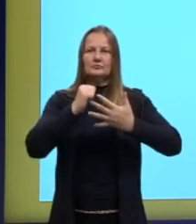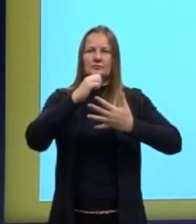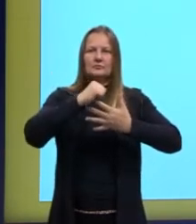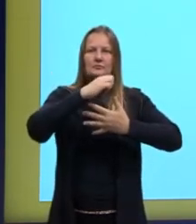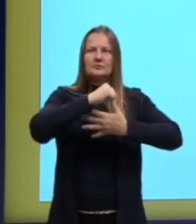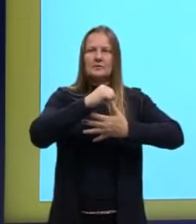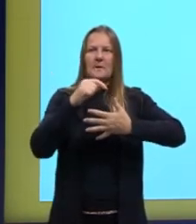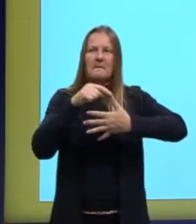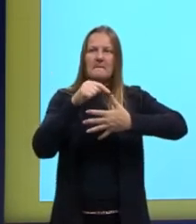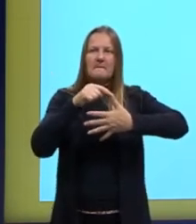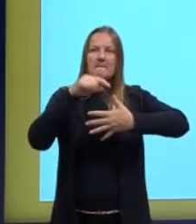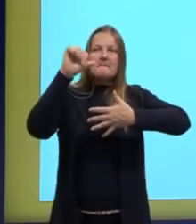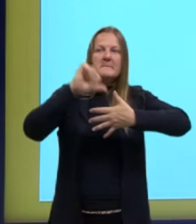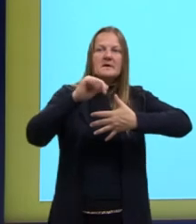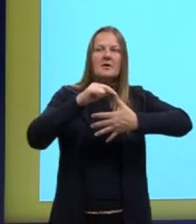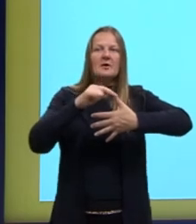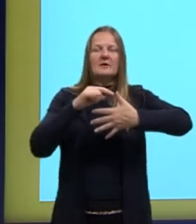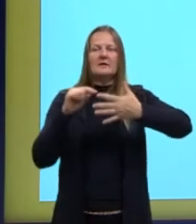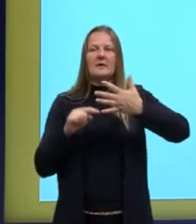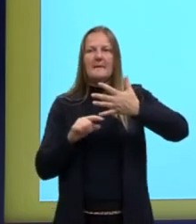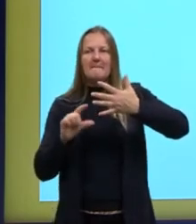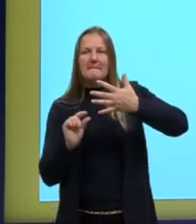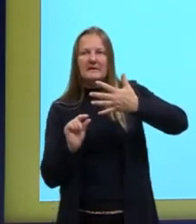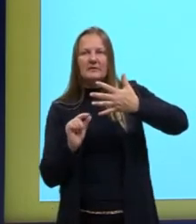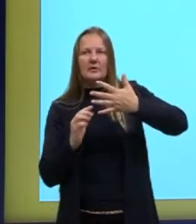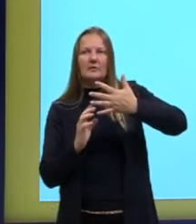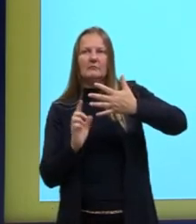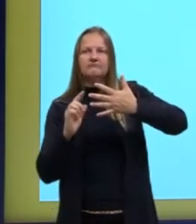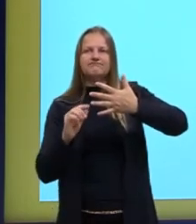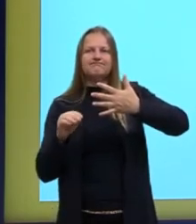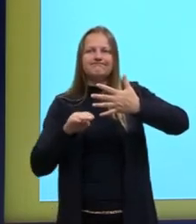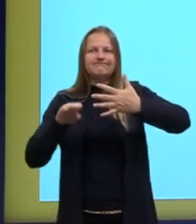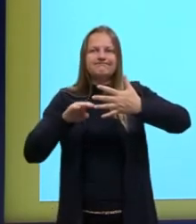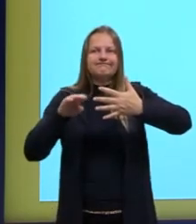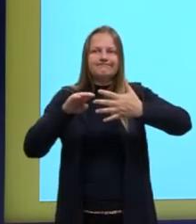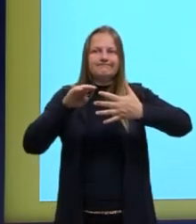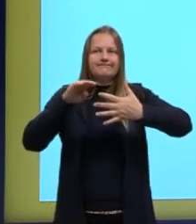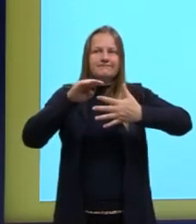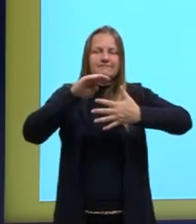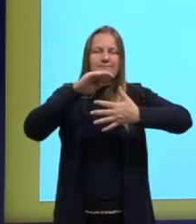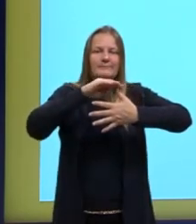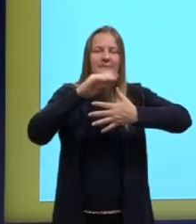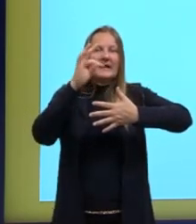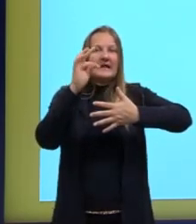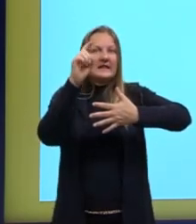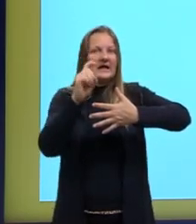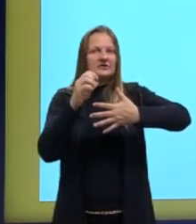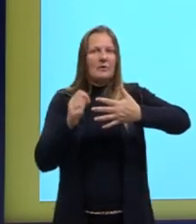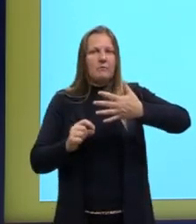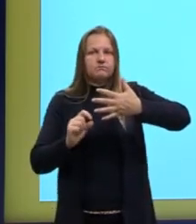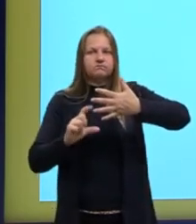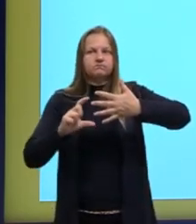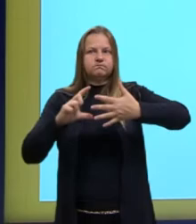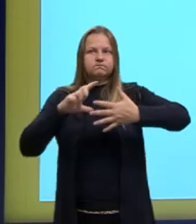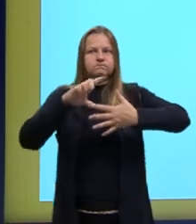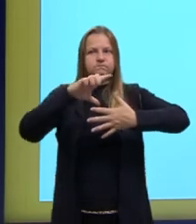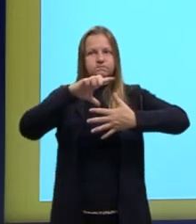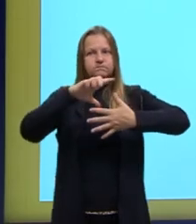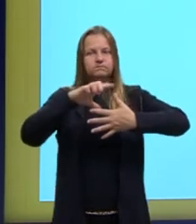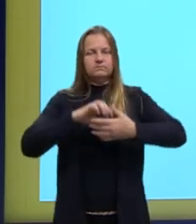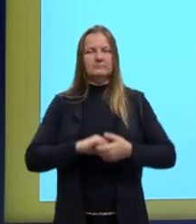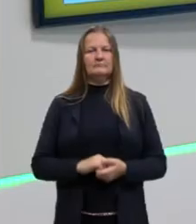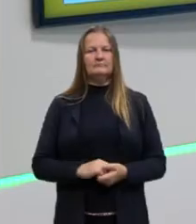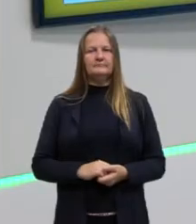ver que a contaminação absorvida e concentrada cada vez mais, a taxa aumenta no seu organismo.